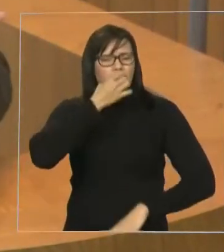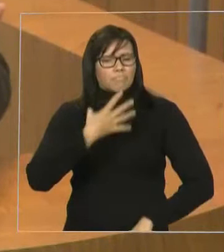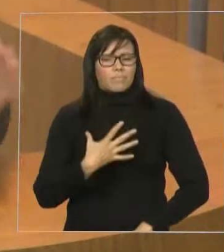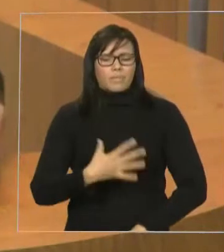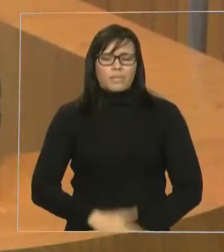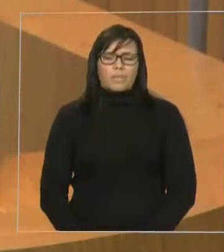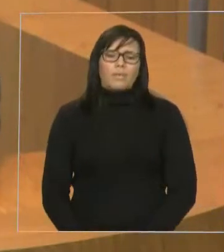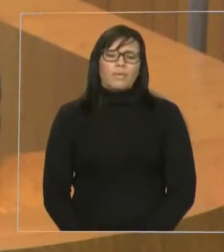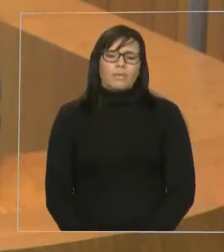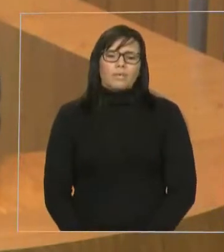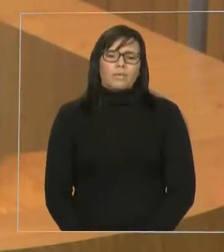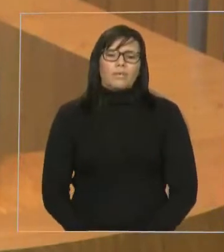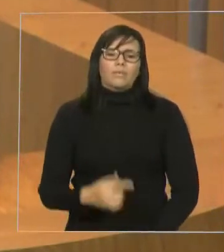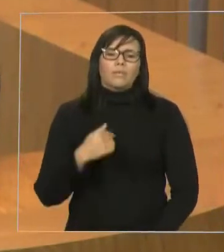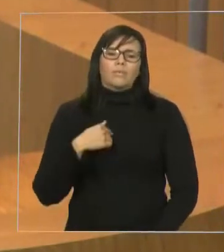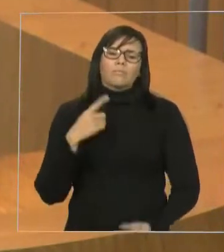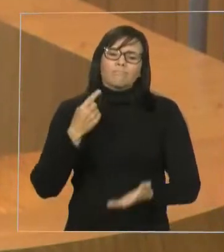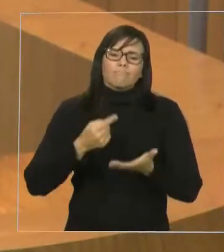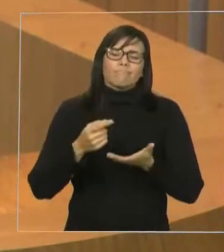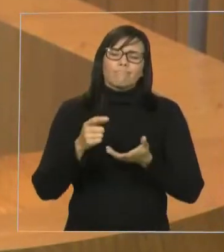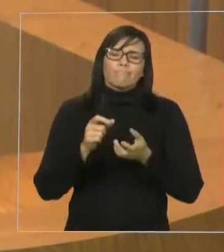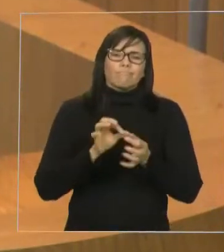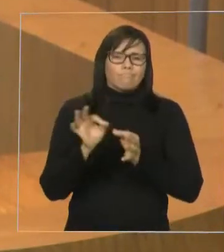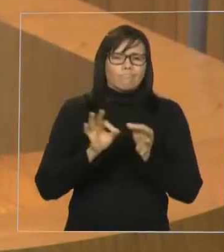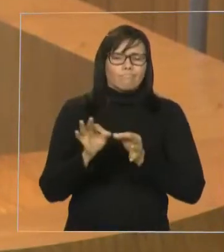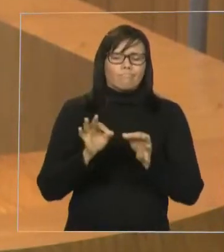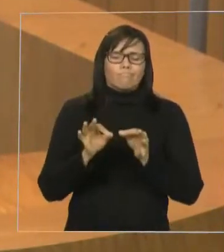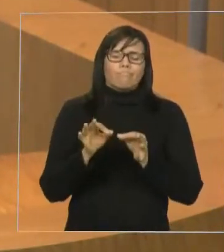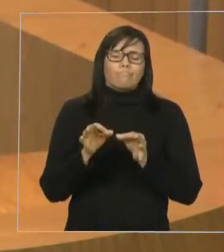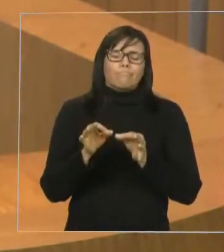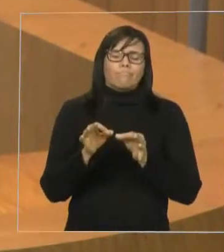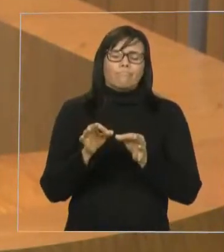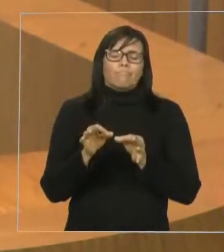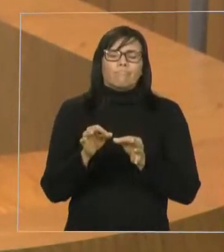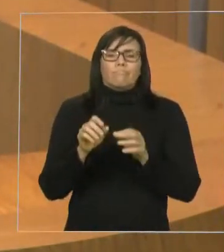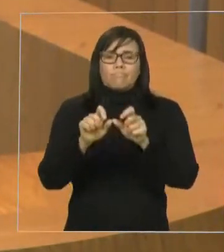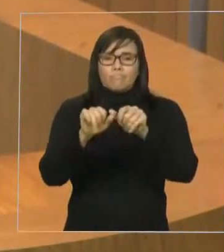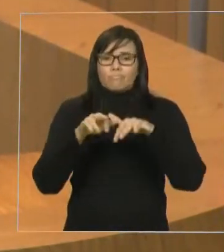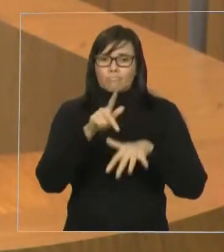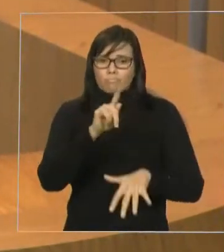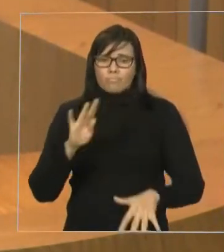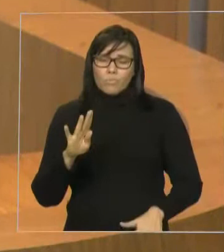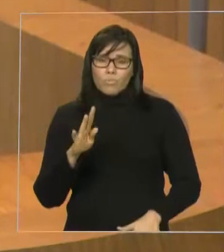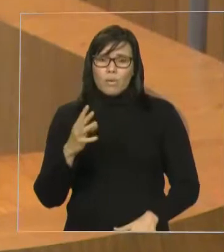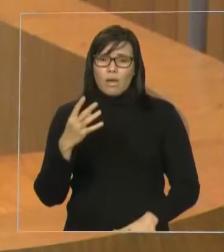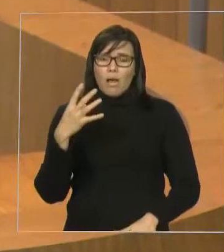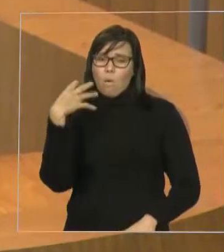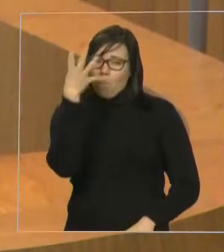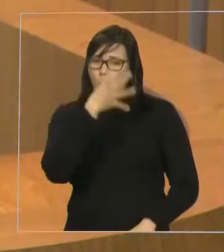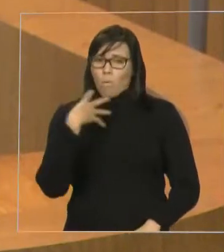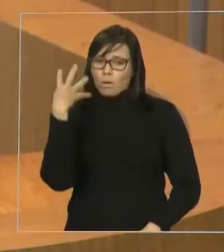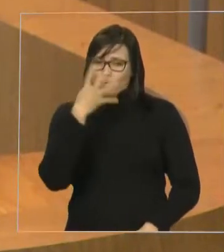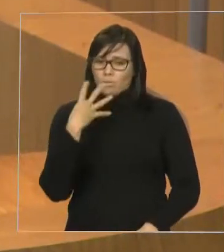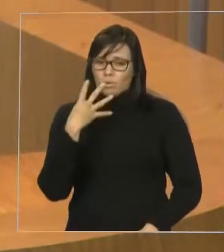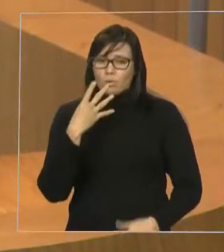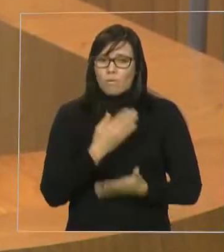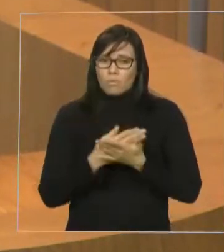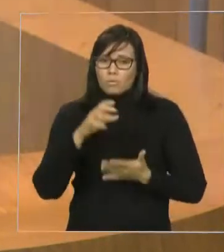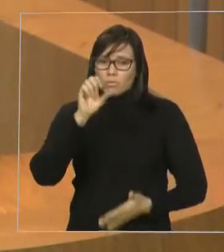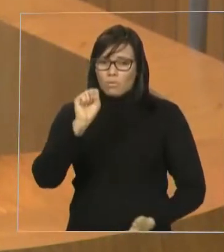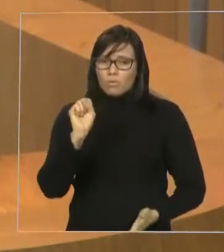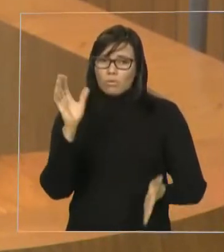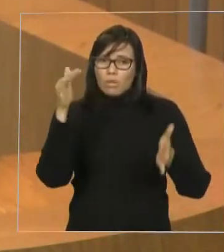de oito até meio-dia, quatro horas de duração, com a participação maciça dos vereadores